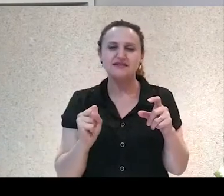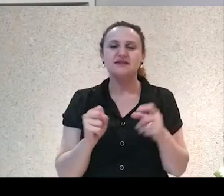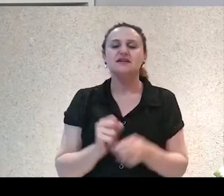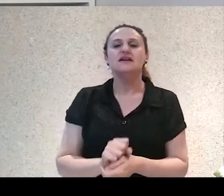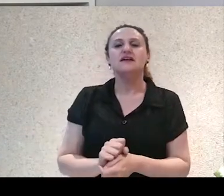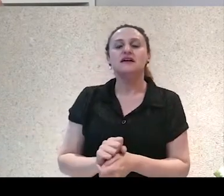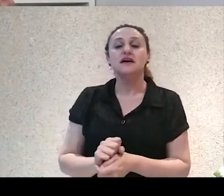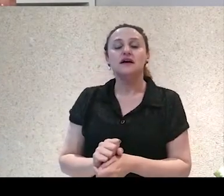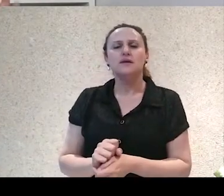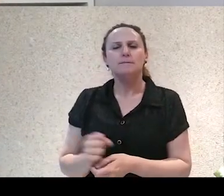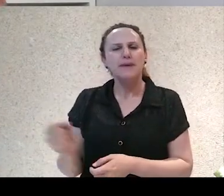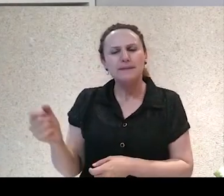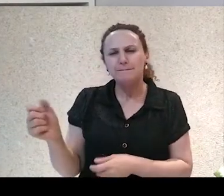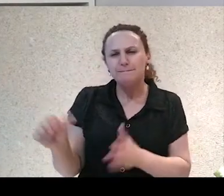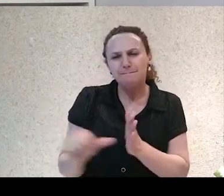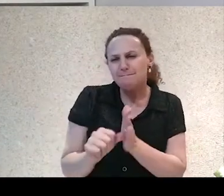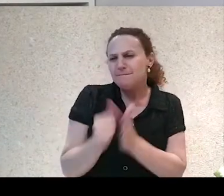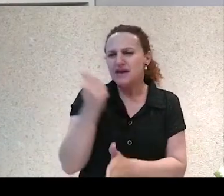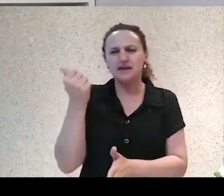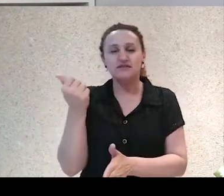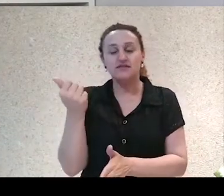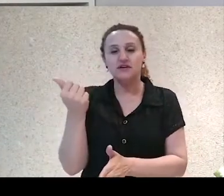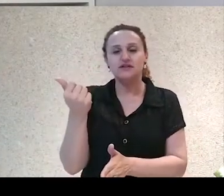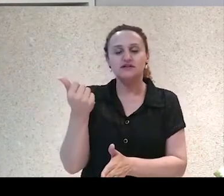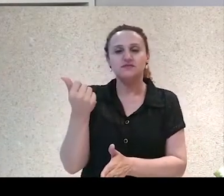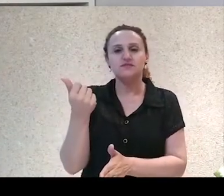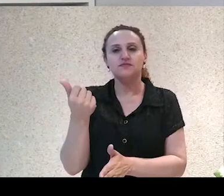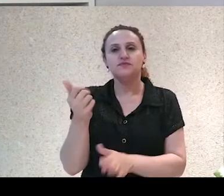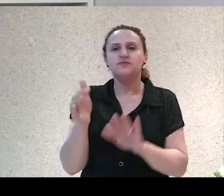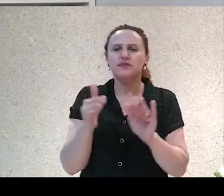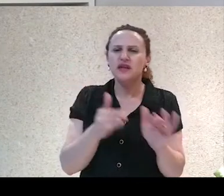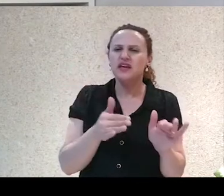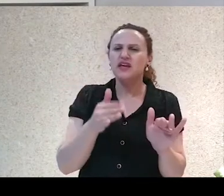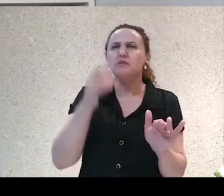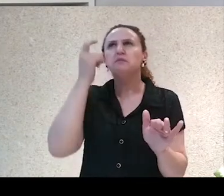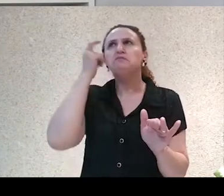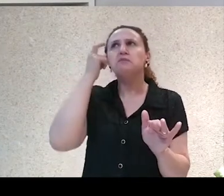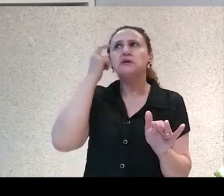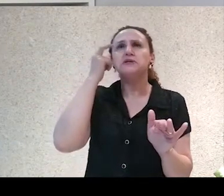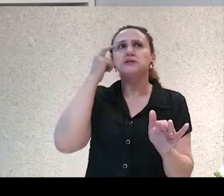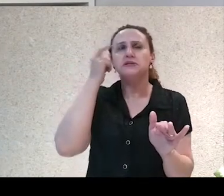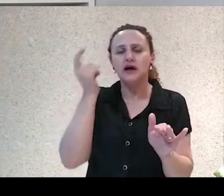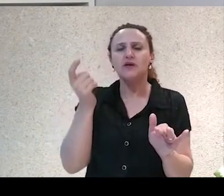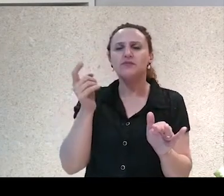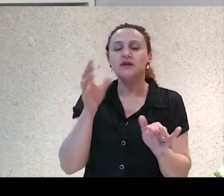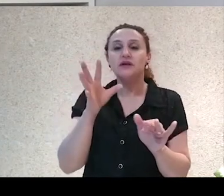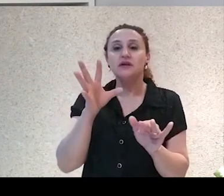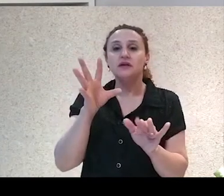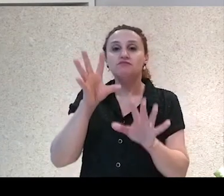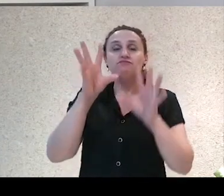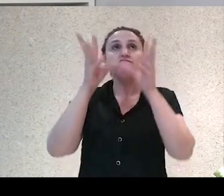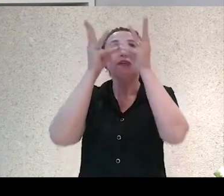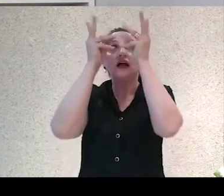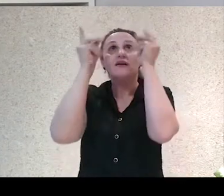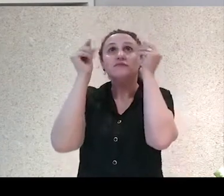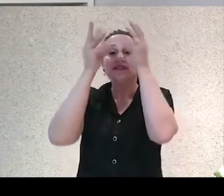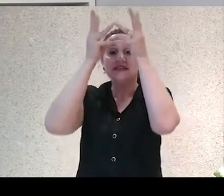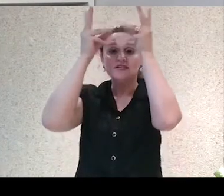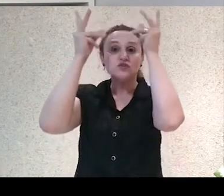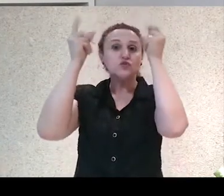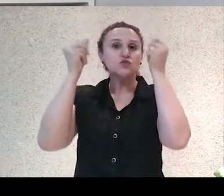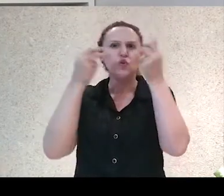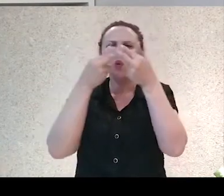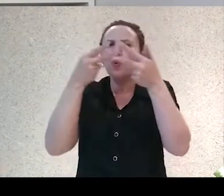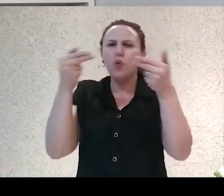cognitiva. A partir do momento que a gente pôde pensar em abstrações, em coisas que a gente não via, a gente pôde pensar